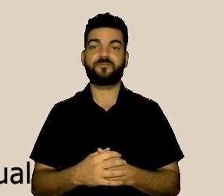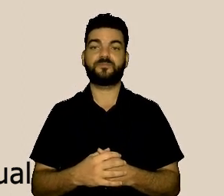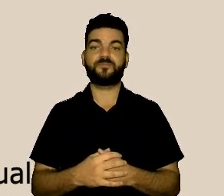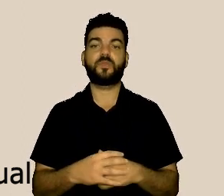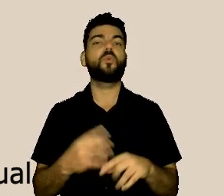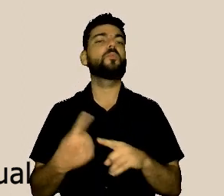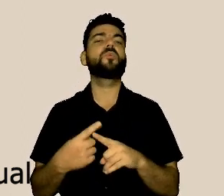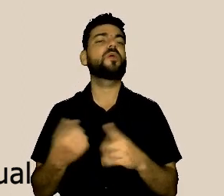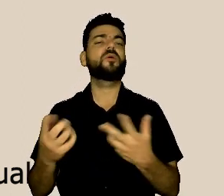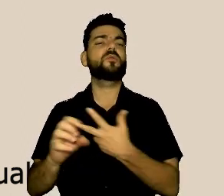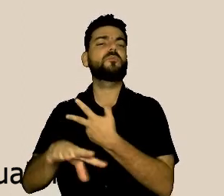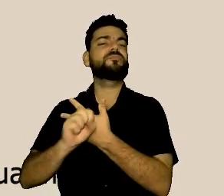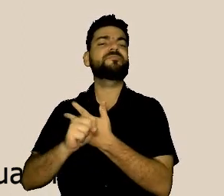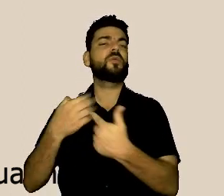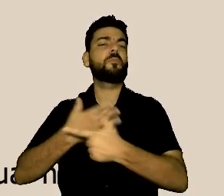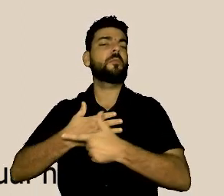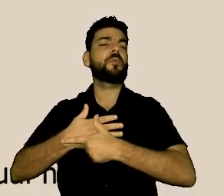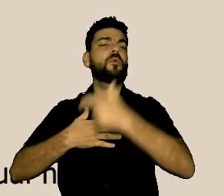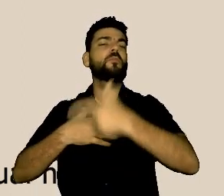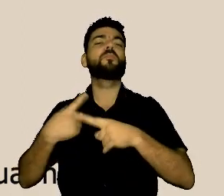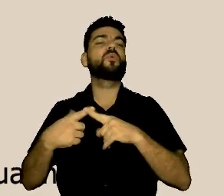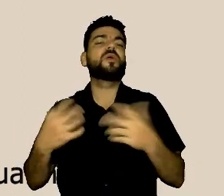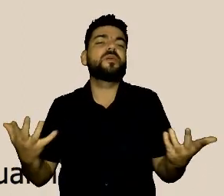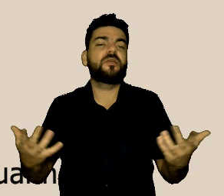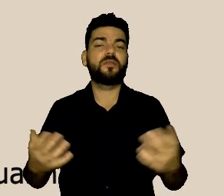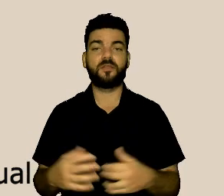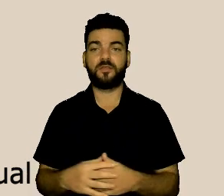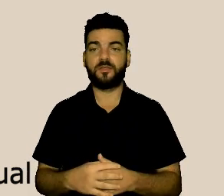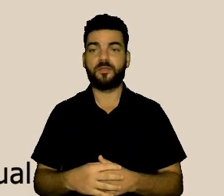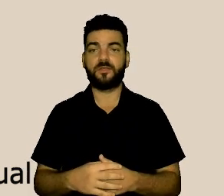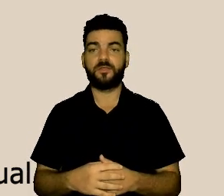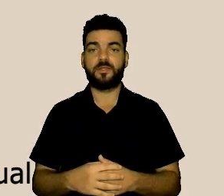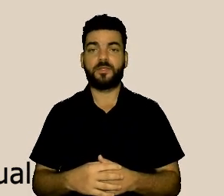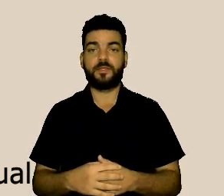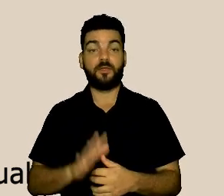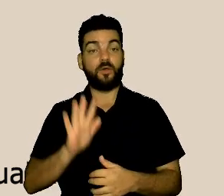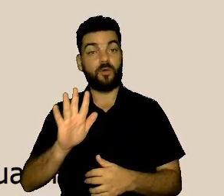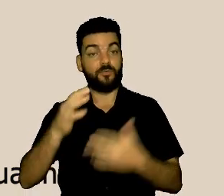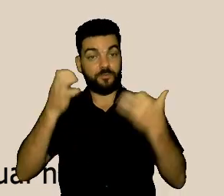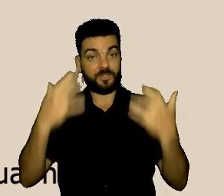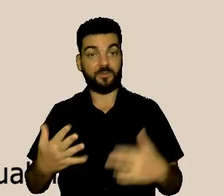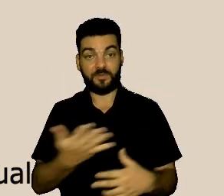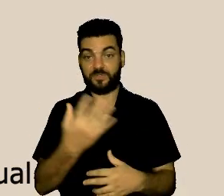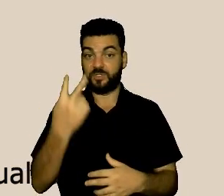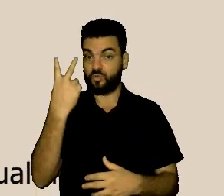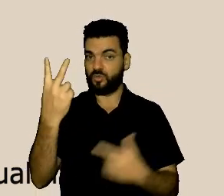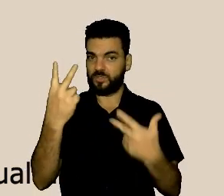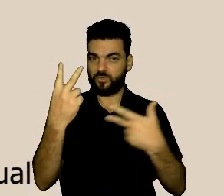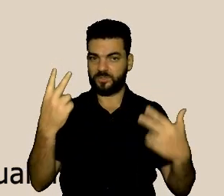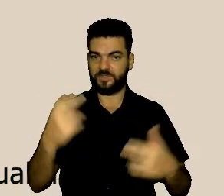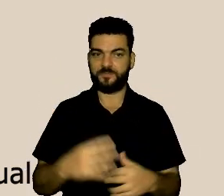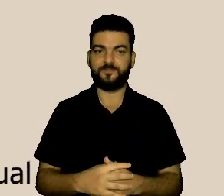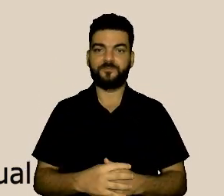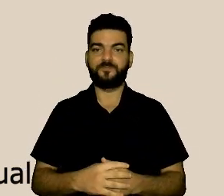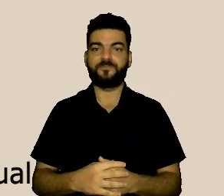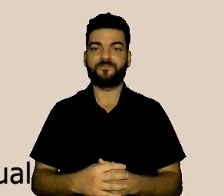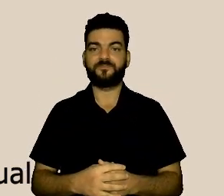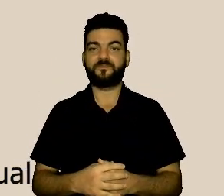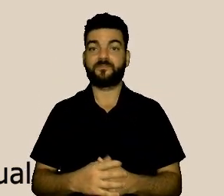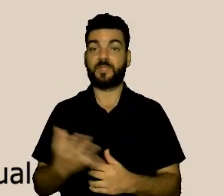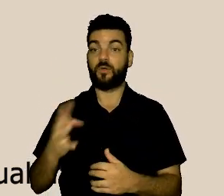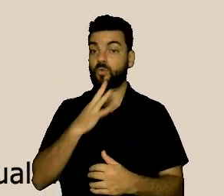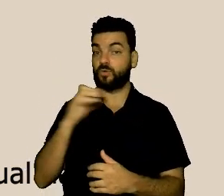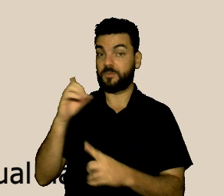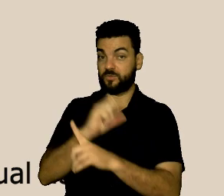posso dar duas boas razões inicialmente. Primeiro, por esse reconhecimento social. Ninguém obriga a ir à ouvidoria.